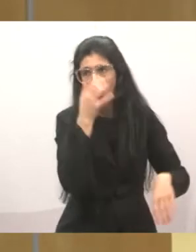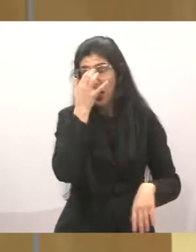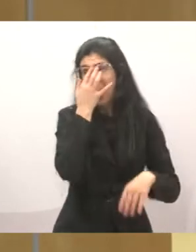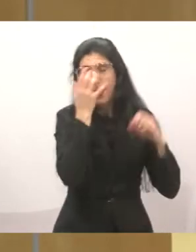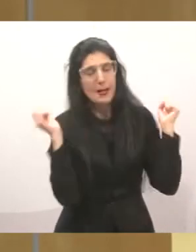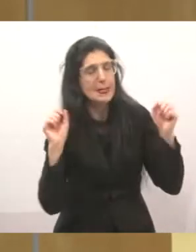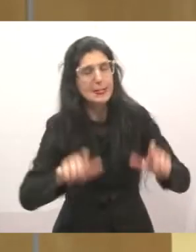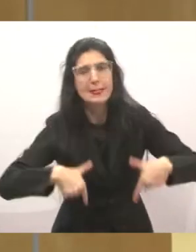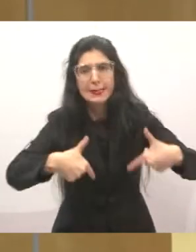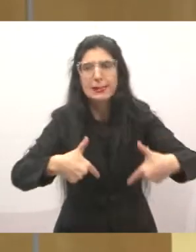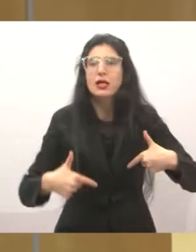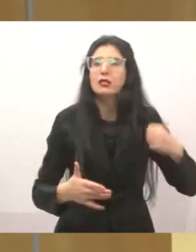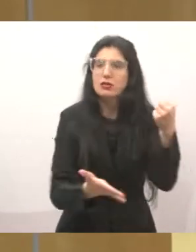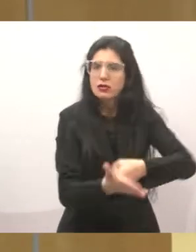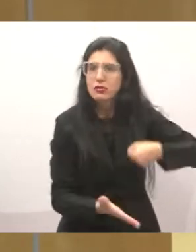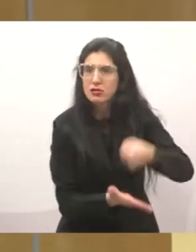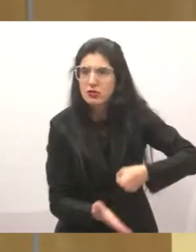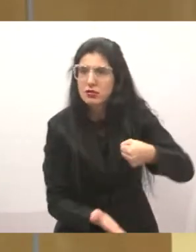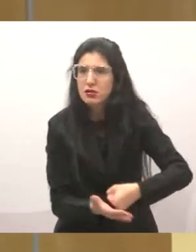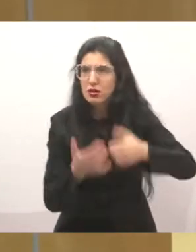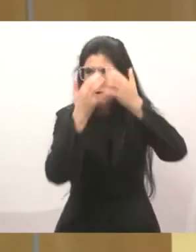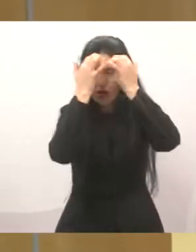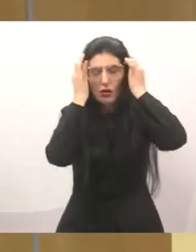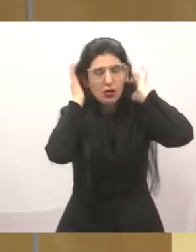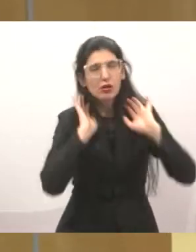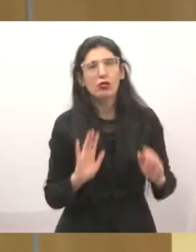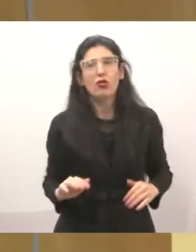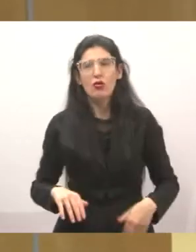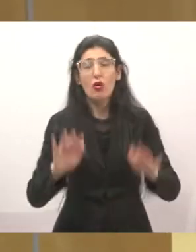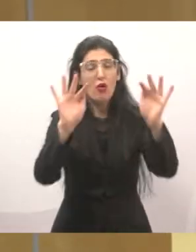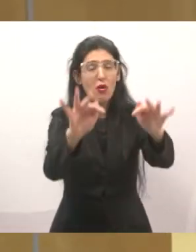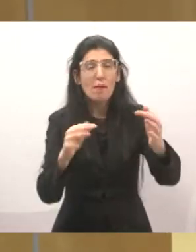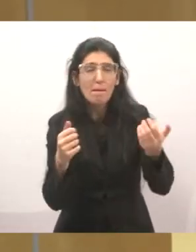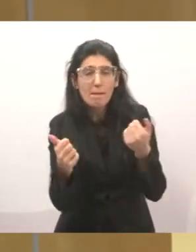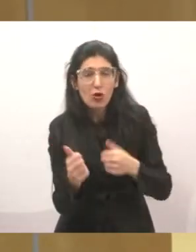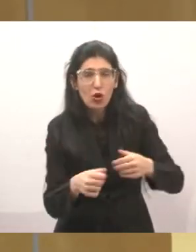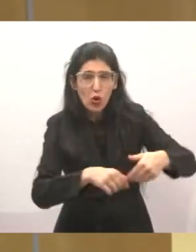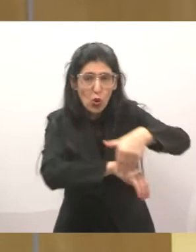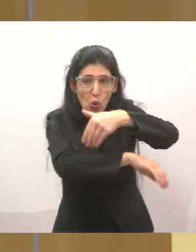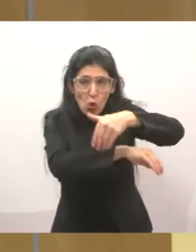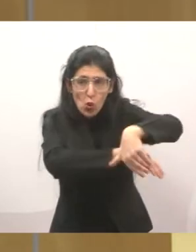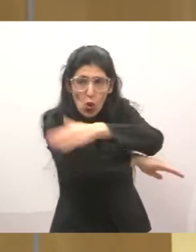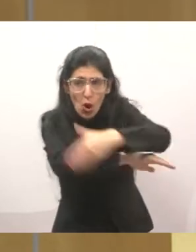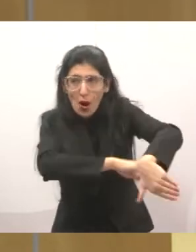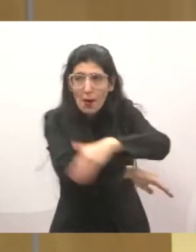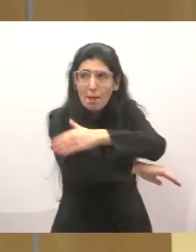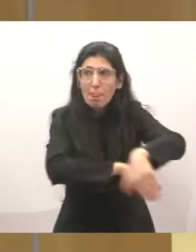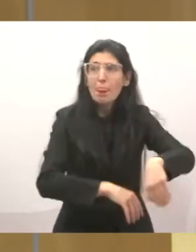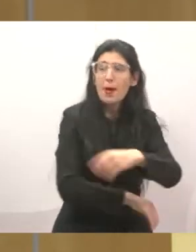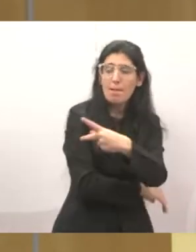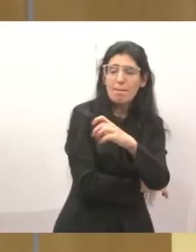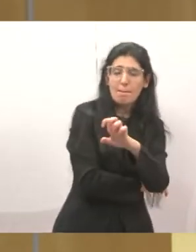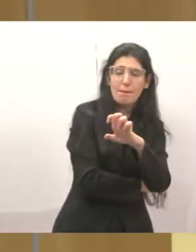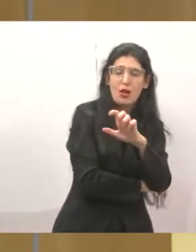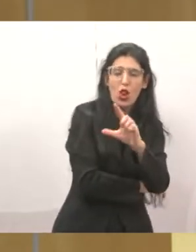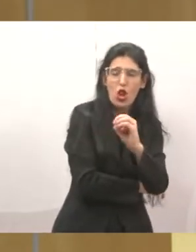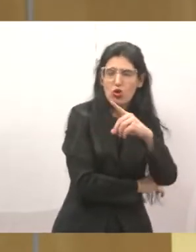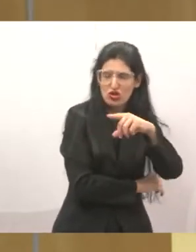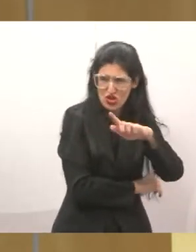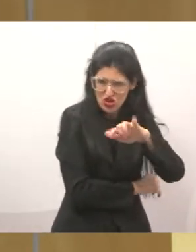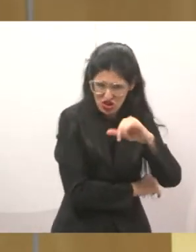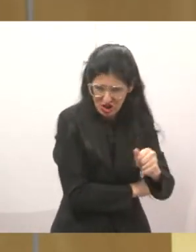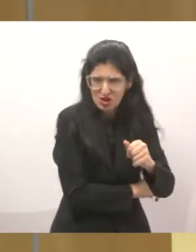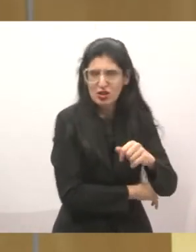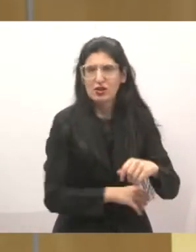cobraram muito ali para fazer o finzinho da rua Humberto Pelogia. Ali tinha um problema judicial com o proprietário do